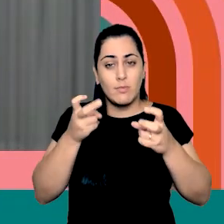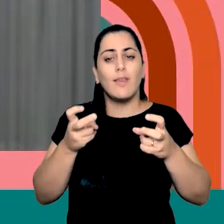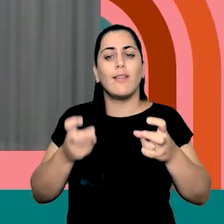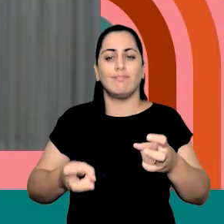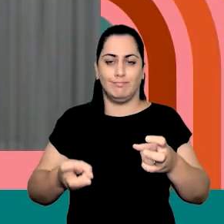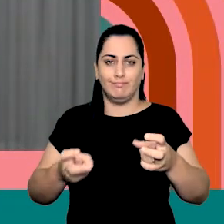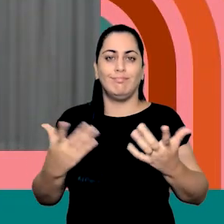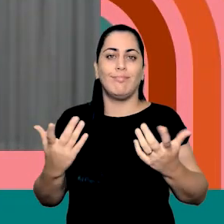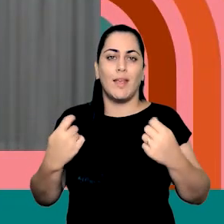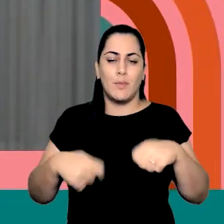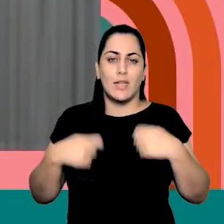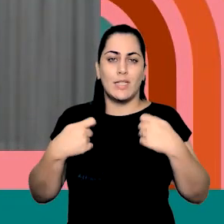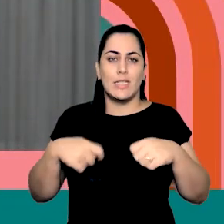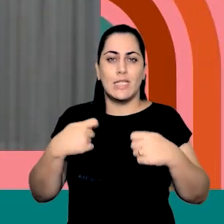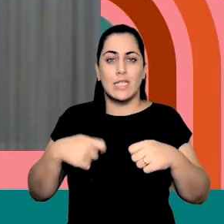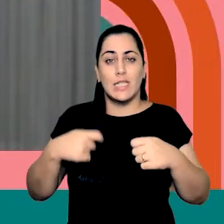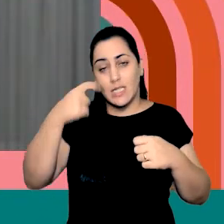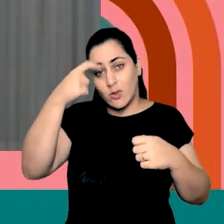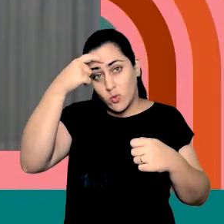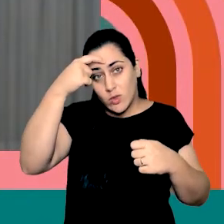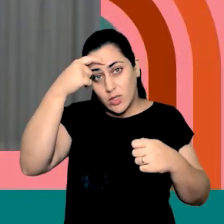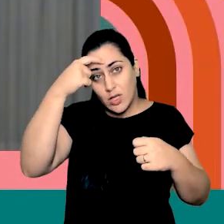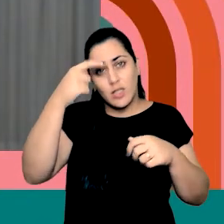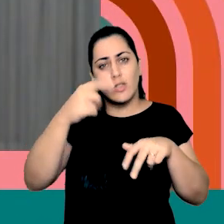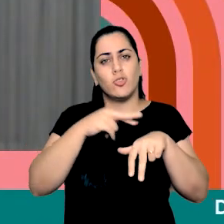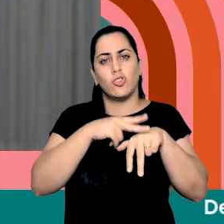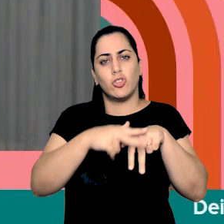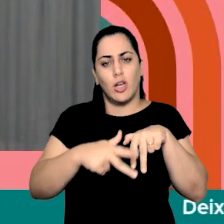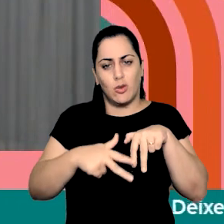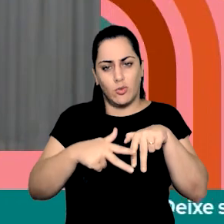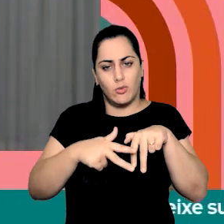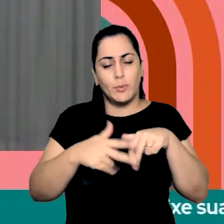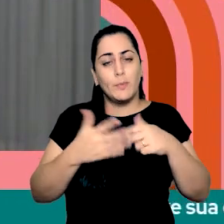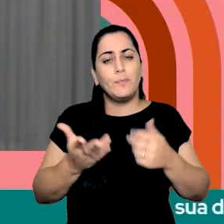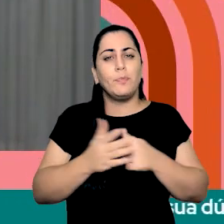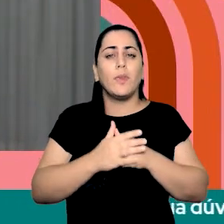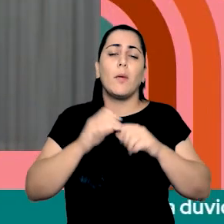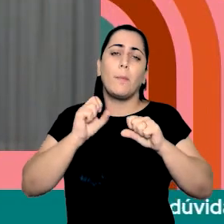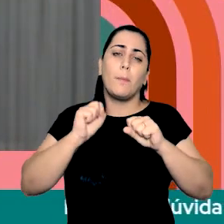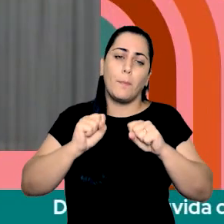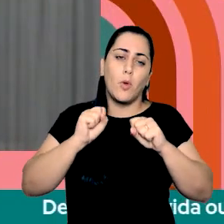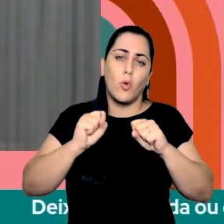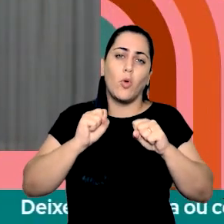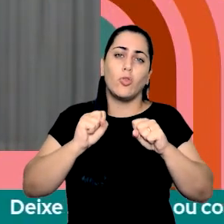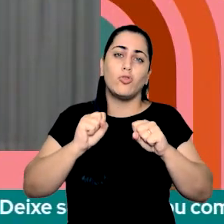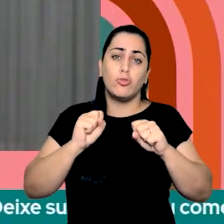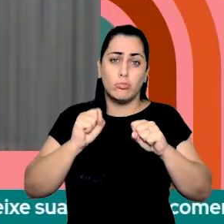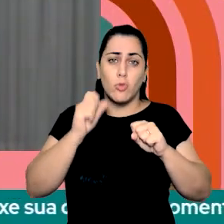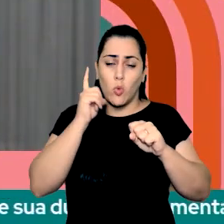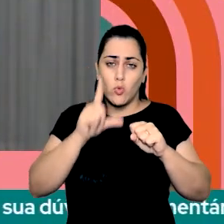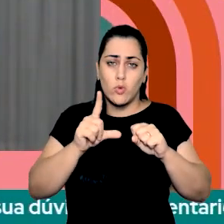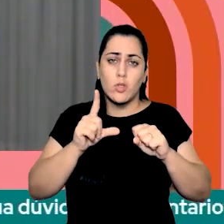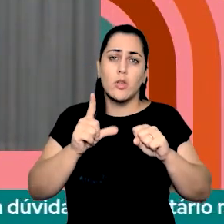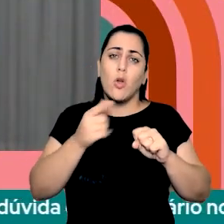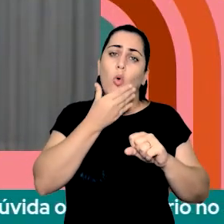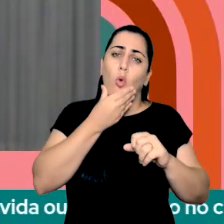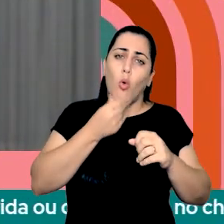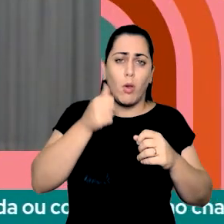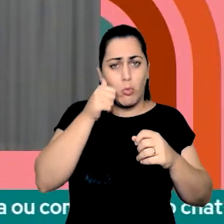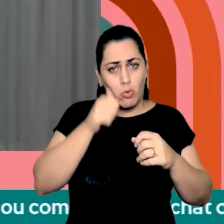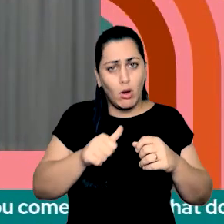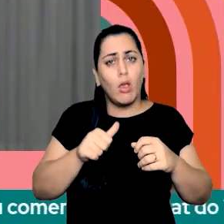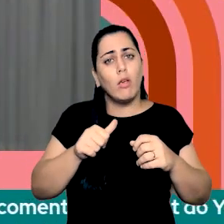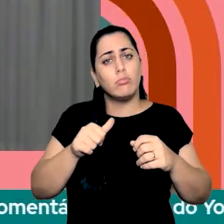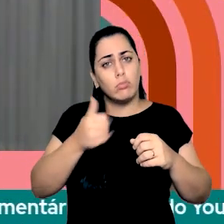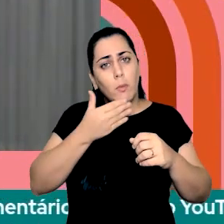necessidade de ter uma consciência de gênero. E essa consciência de gênero pode ser desenvolvida tanto por homens quanto por